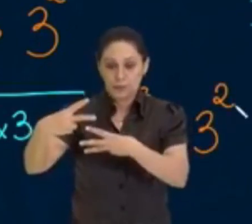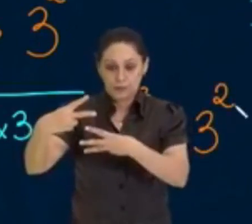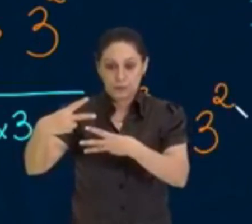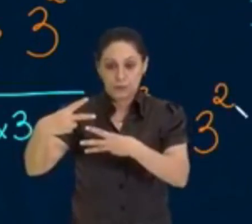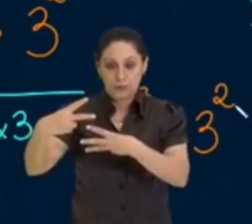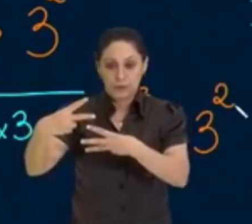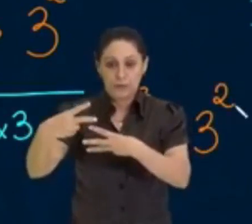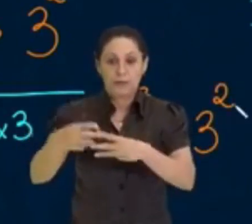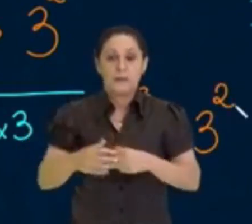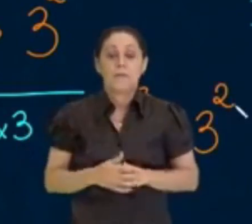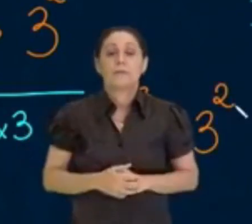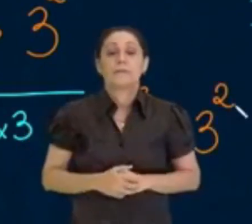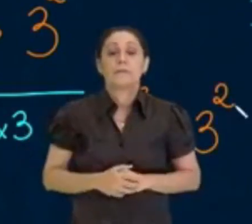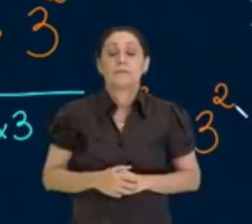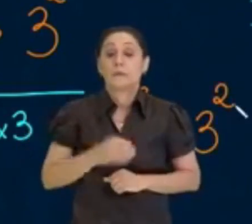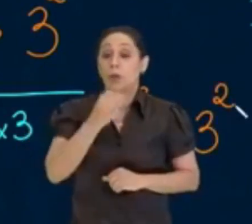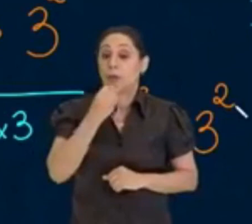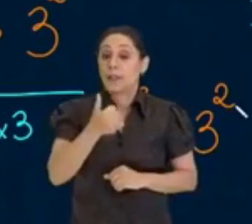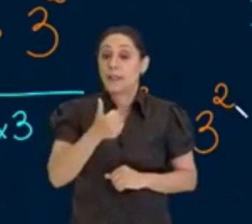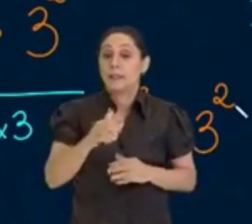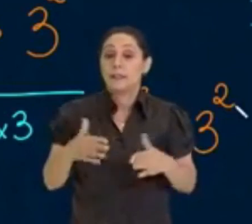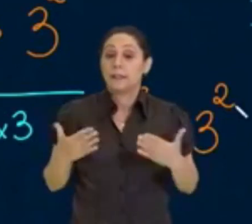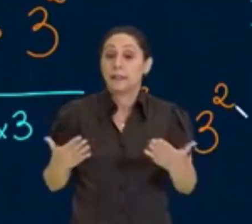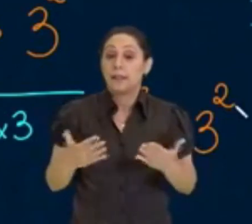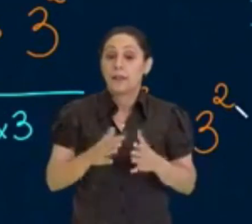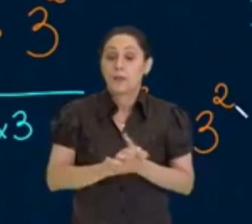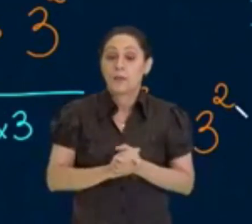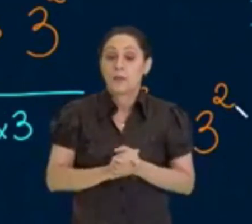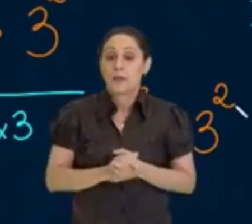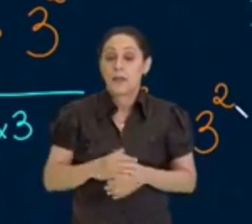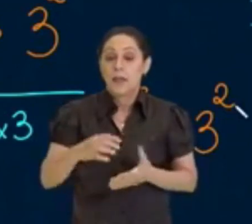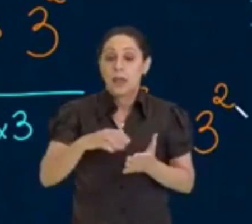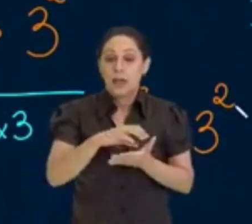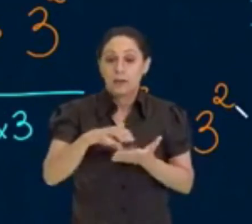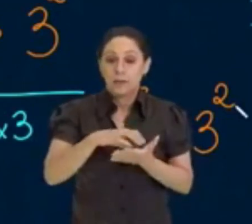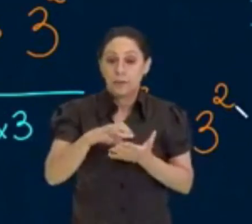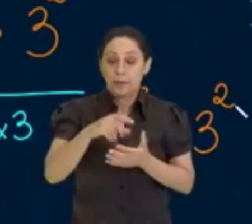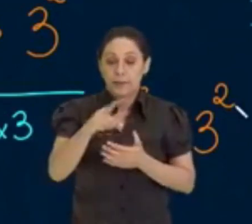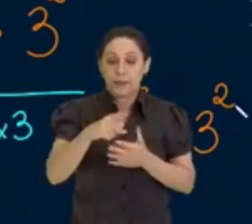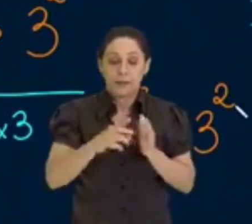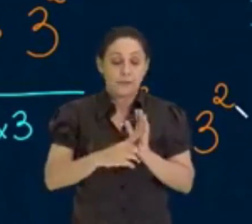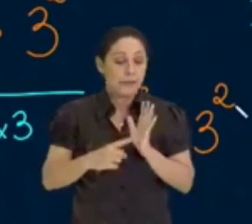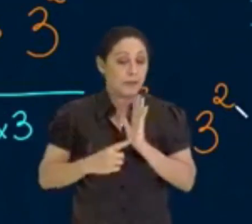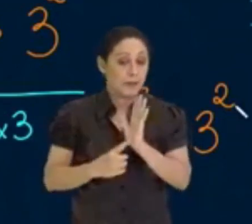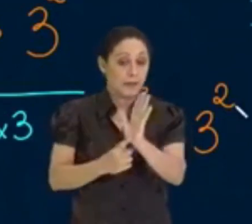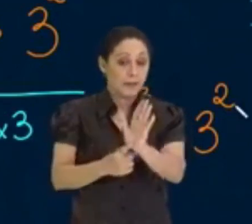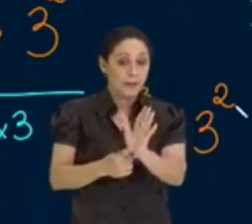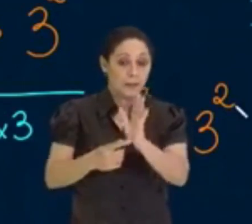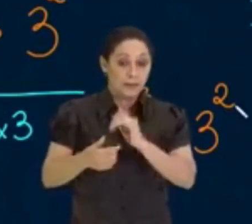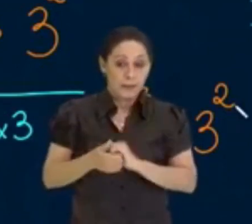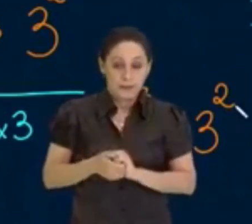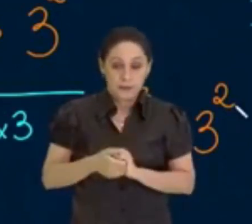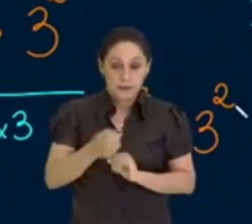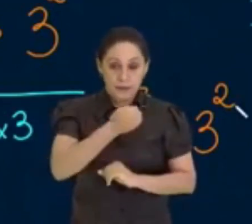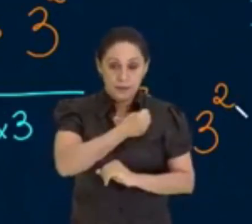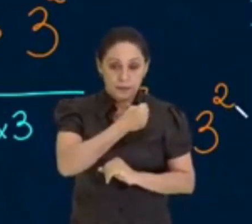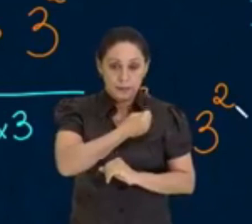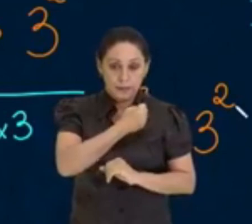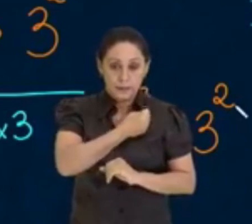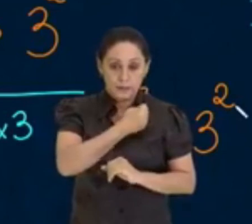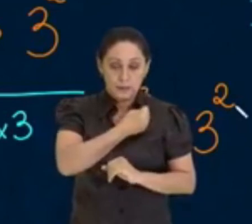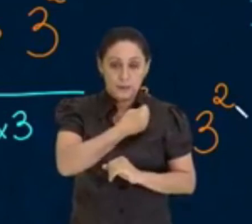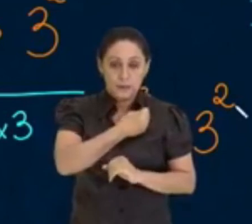quadrado, tá bom? Então, nesse caso aí, é a forma como você vai representar, esse número